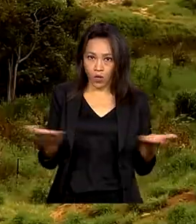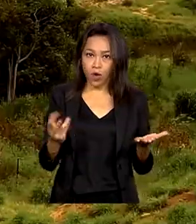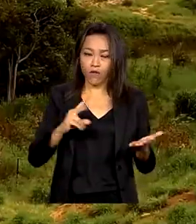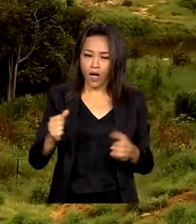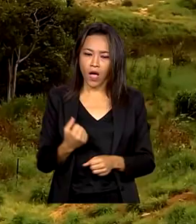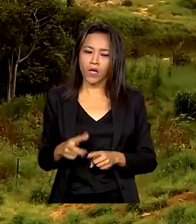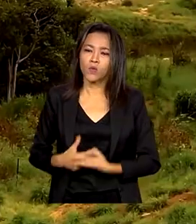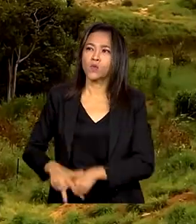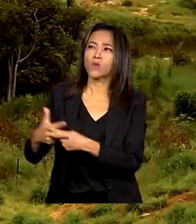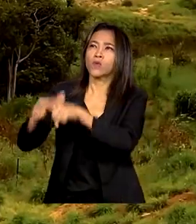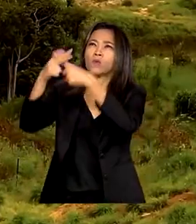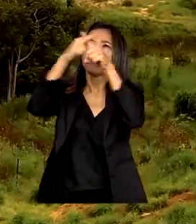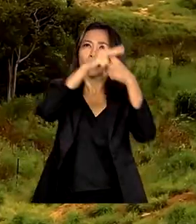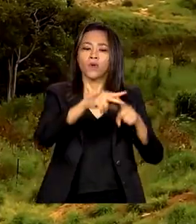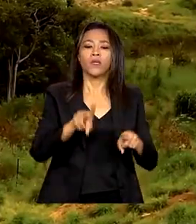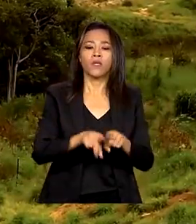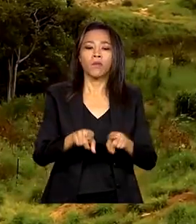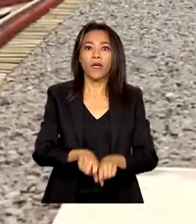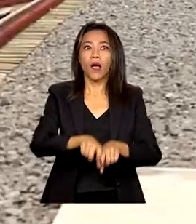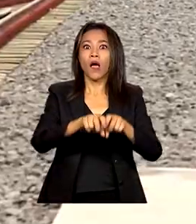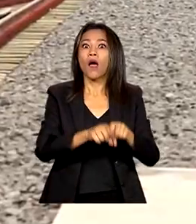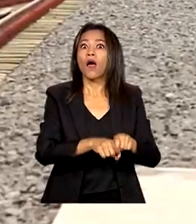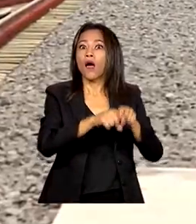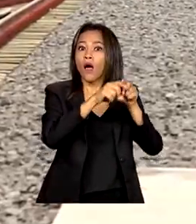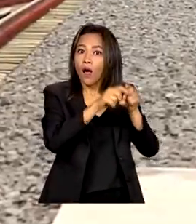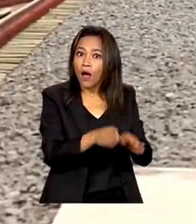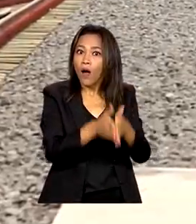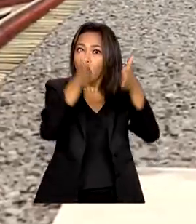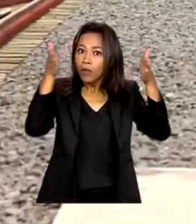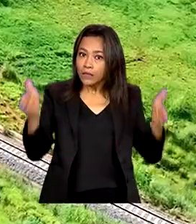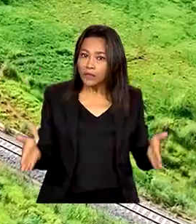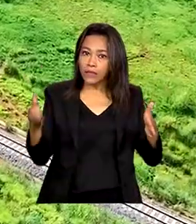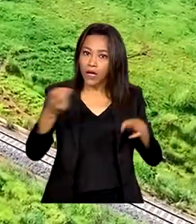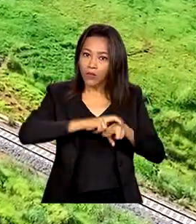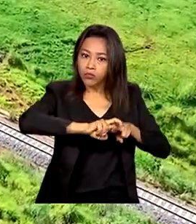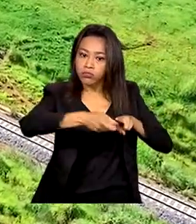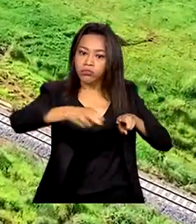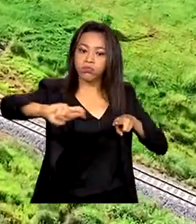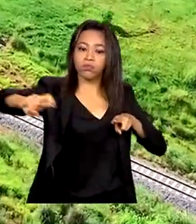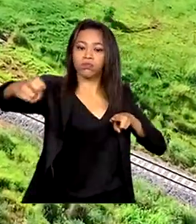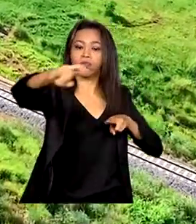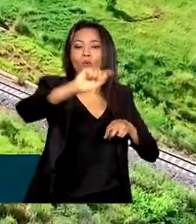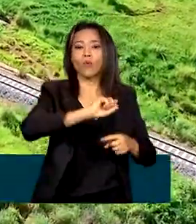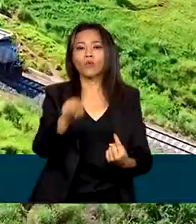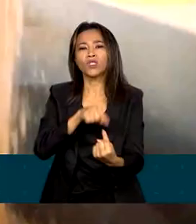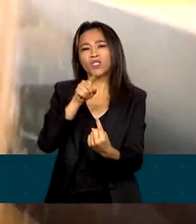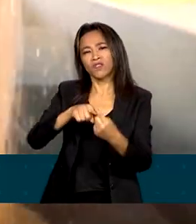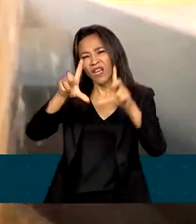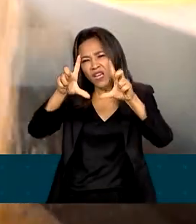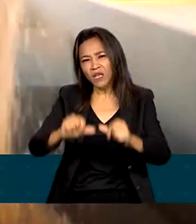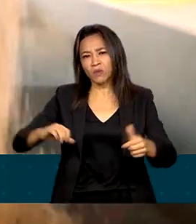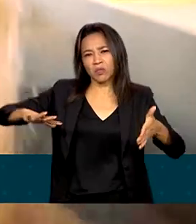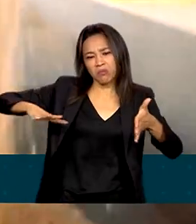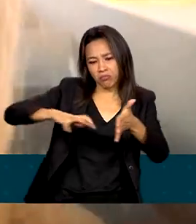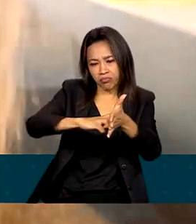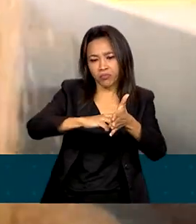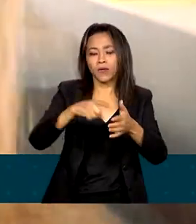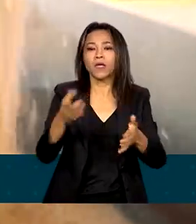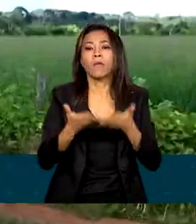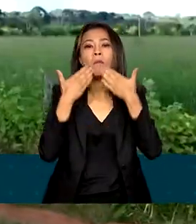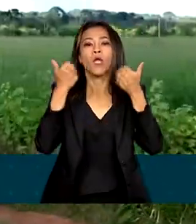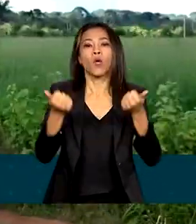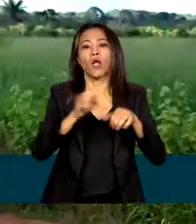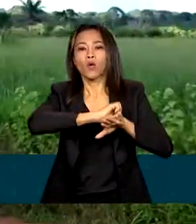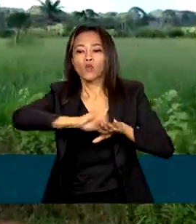e ampliar o transporte ferroviário. A ideia é reduzir acidentes e ampliar o escoamento da safra recorde de grãos.